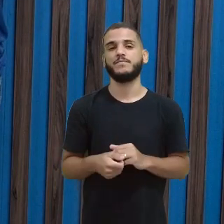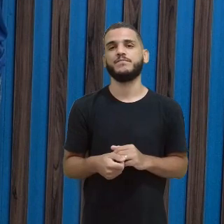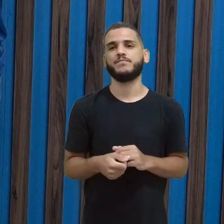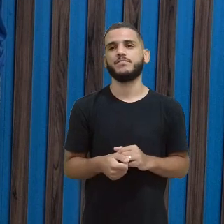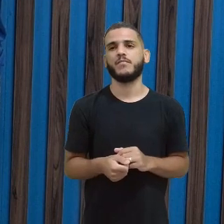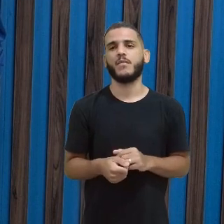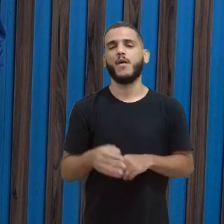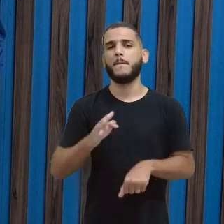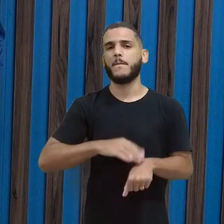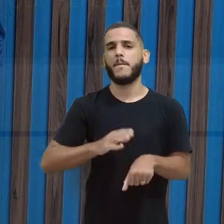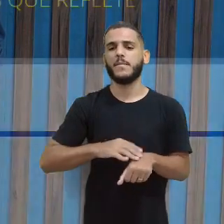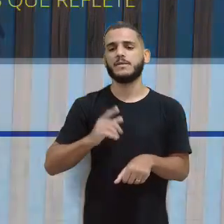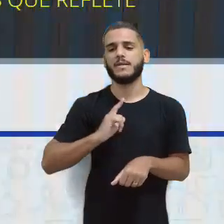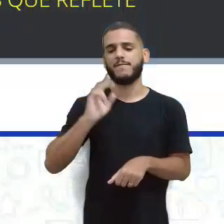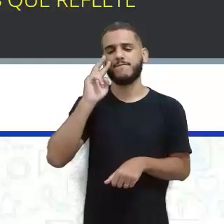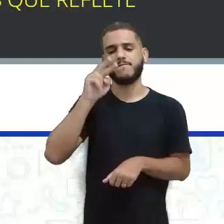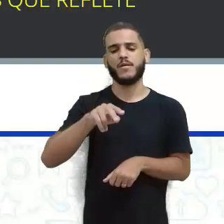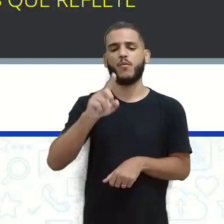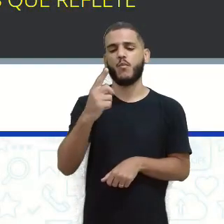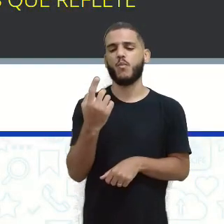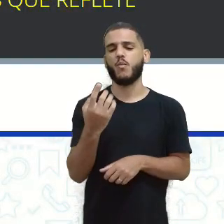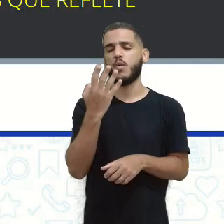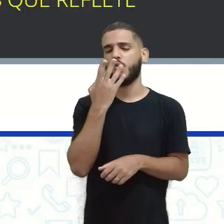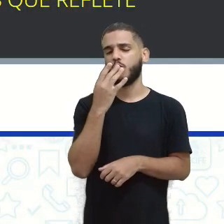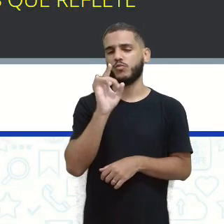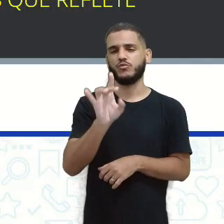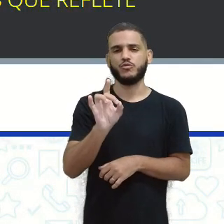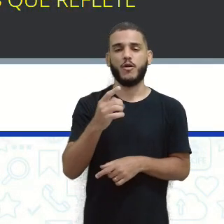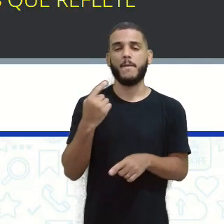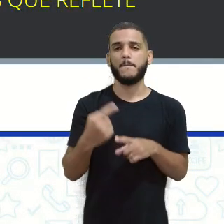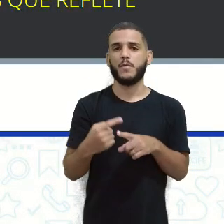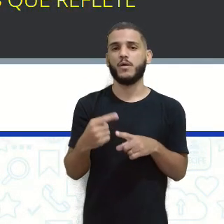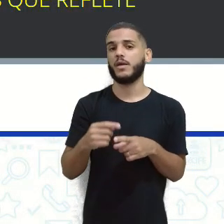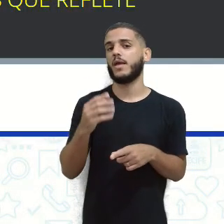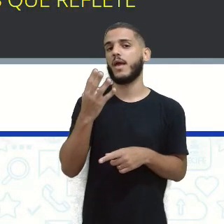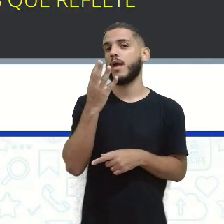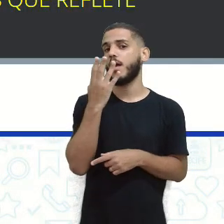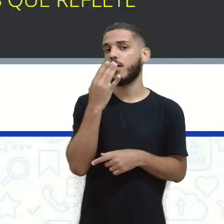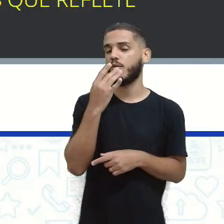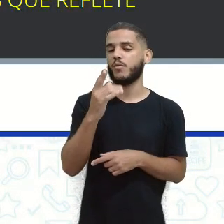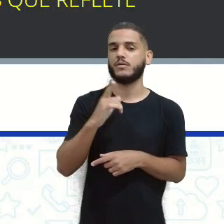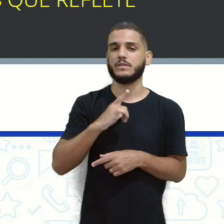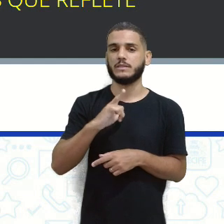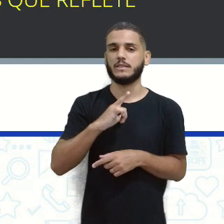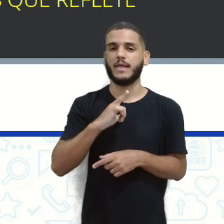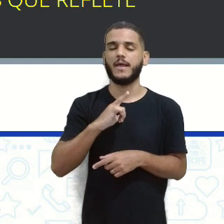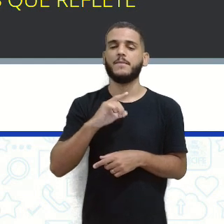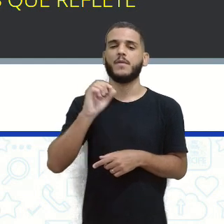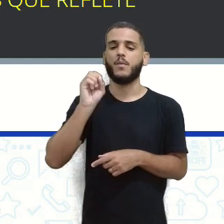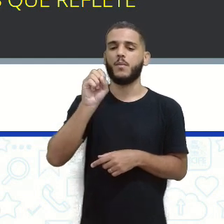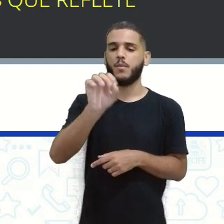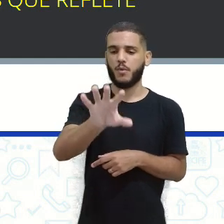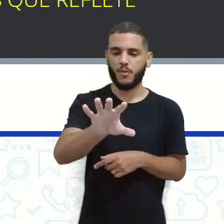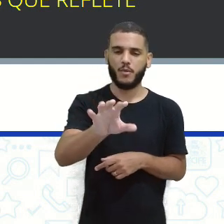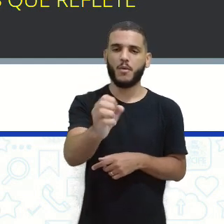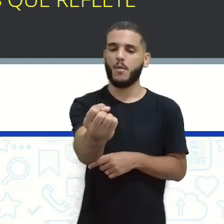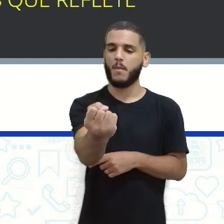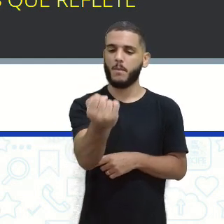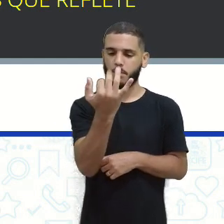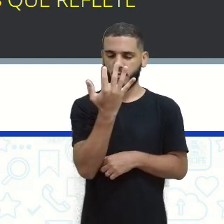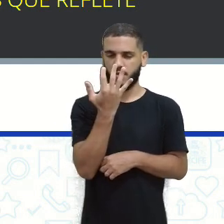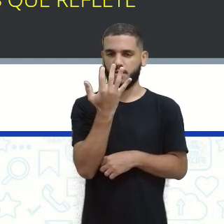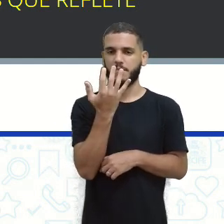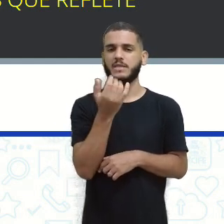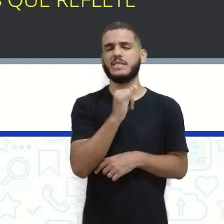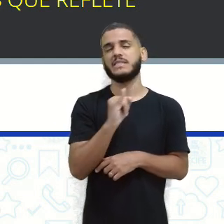vê apenas uma cor, né? Se a gente tá vendo apenas uma cor, é porque é aquela cor que refletiu. Se a gente vê apenas algumas cores, é porque a